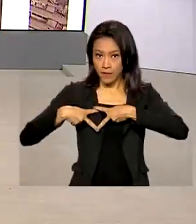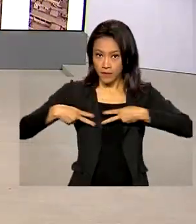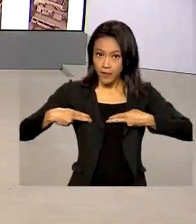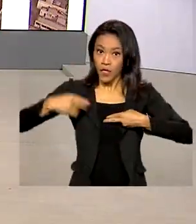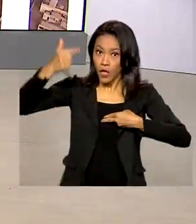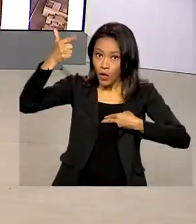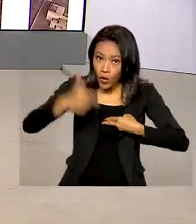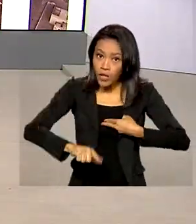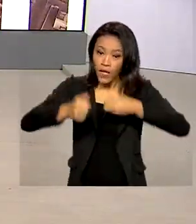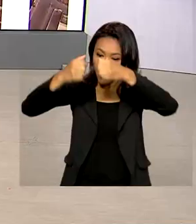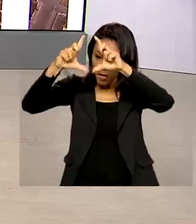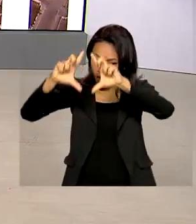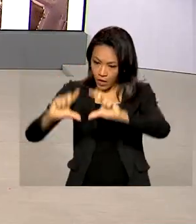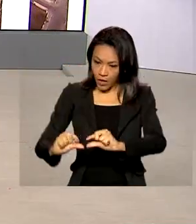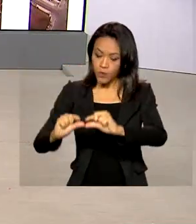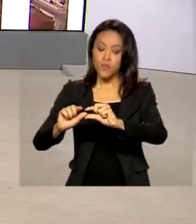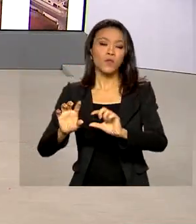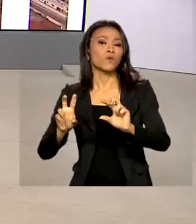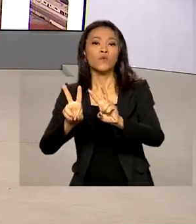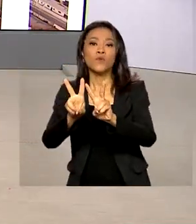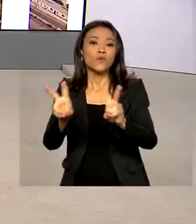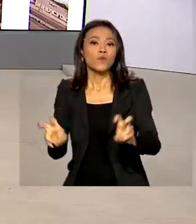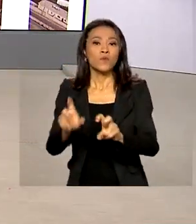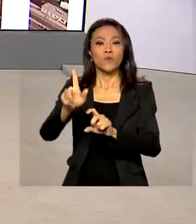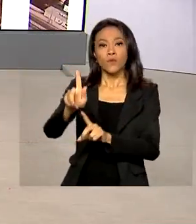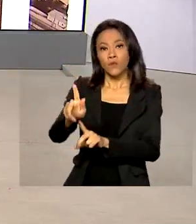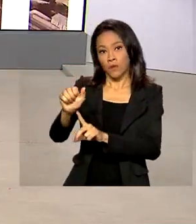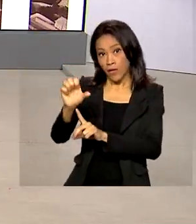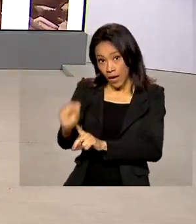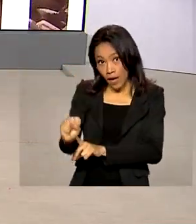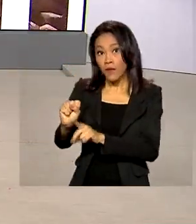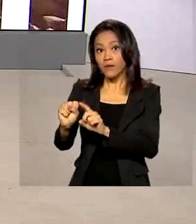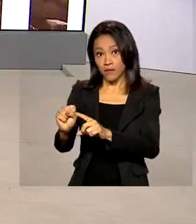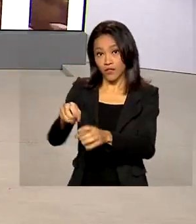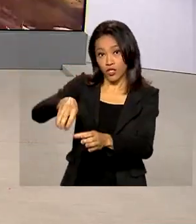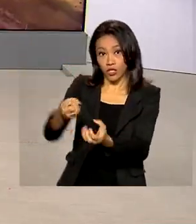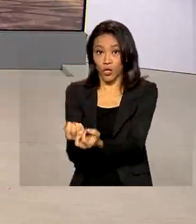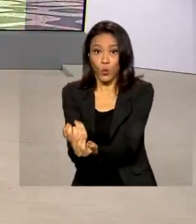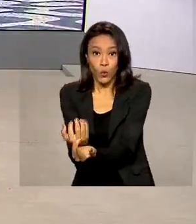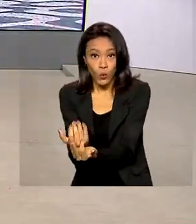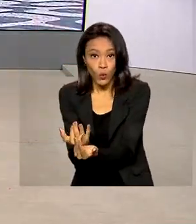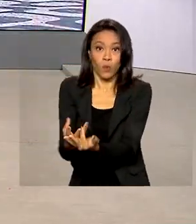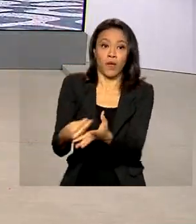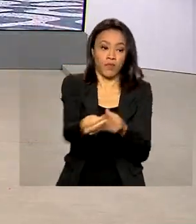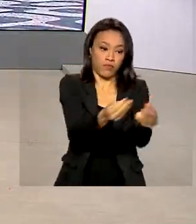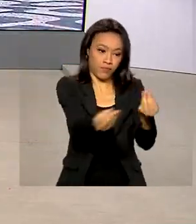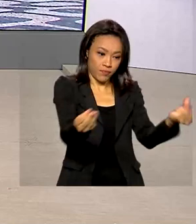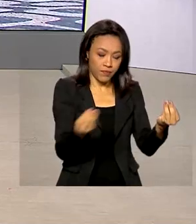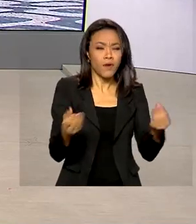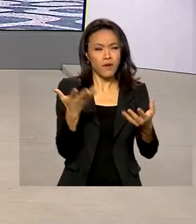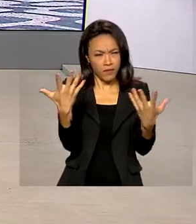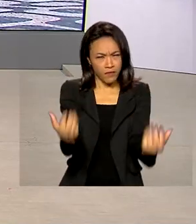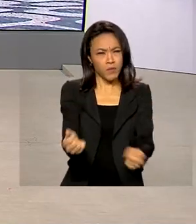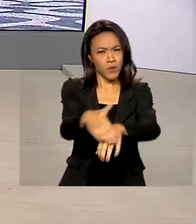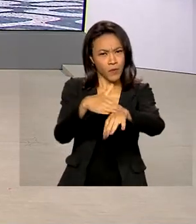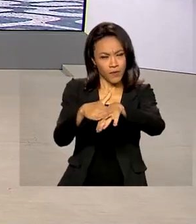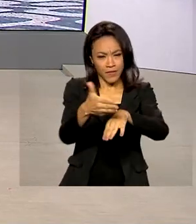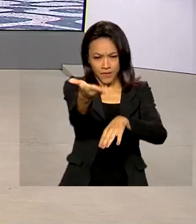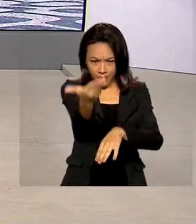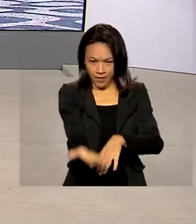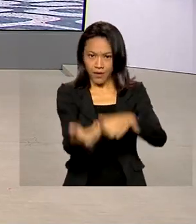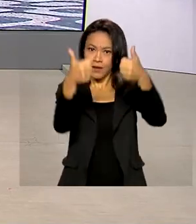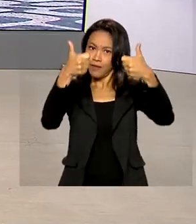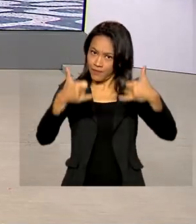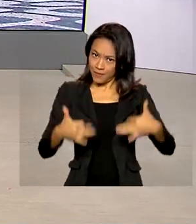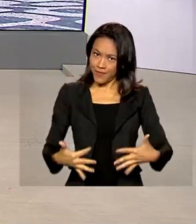redução no preço de venda do gás de cozinha para as distribuidoras. Vamos ao Rio de Janeiro conversar com Priscila Terezo. Ela tem ao vivo os detalhes